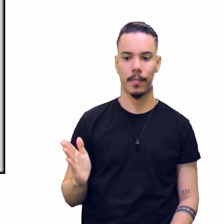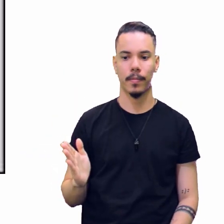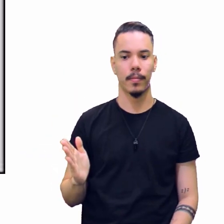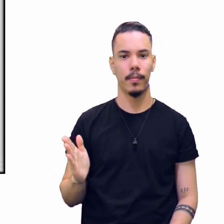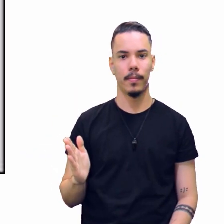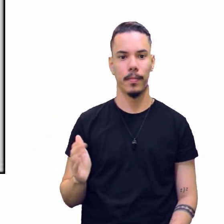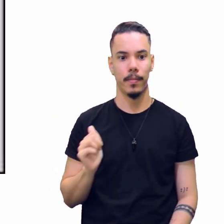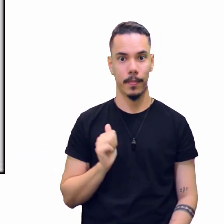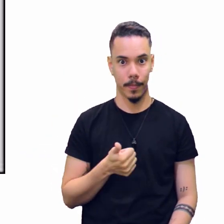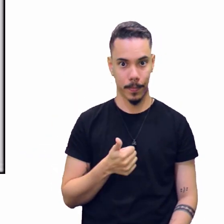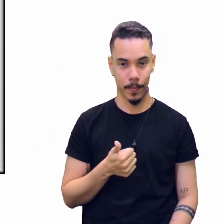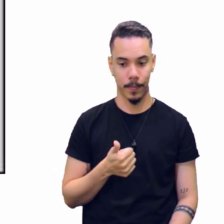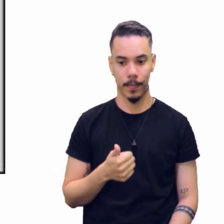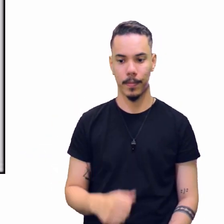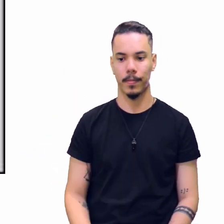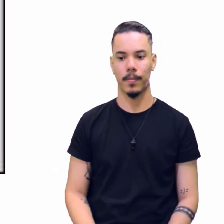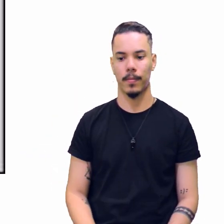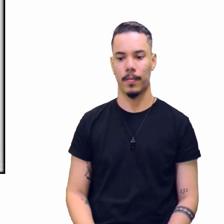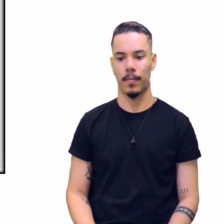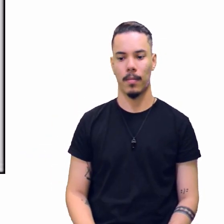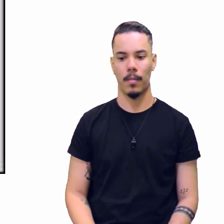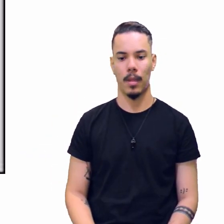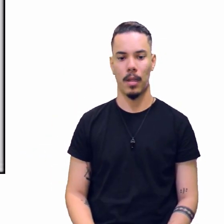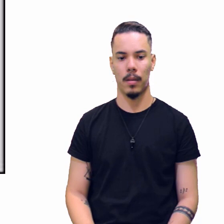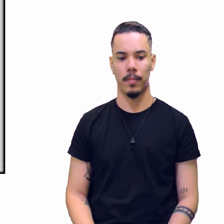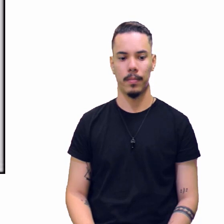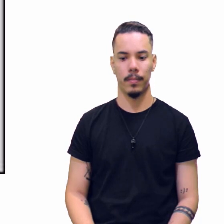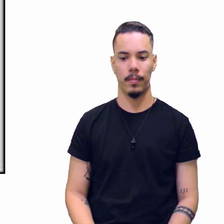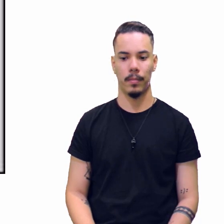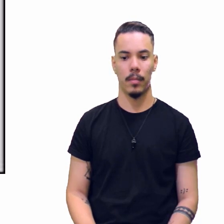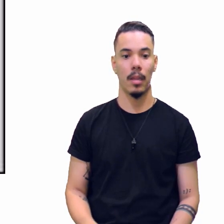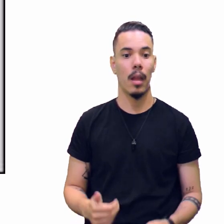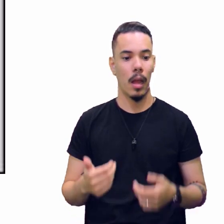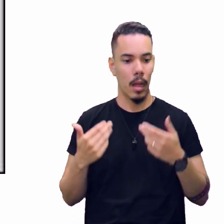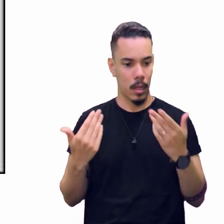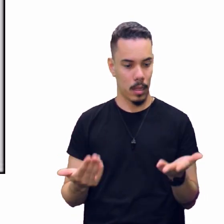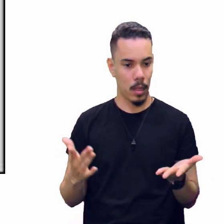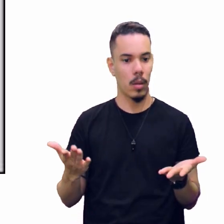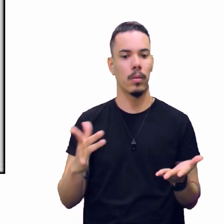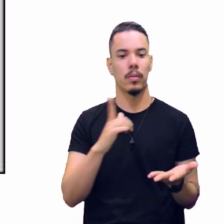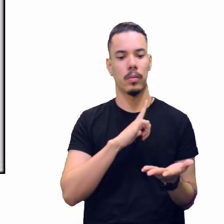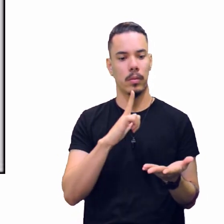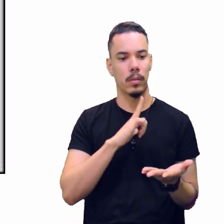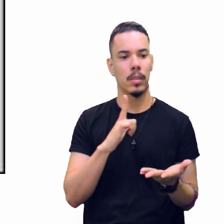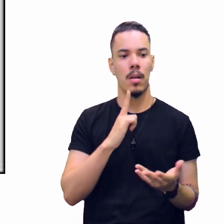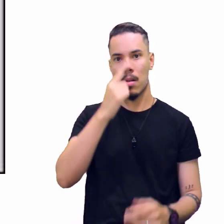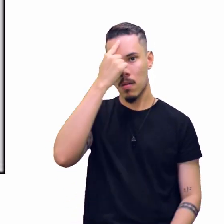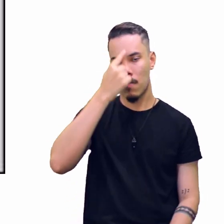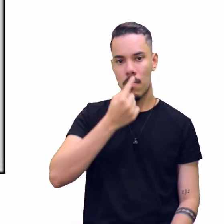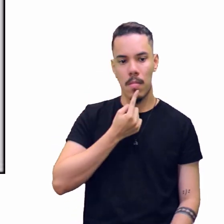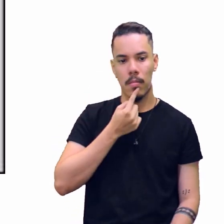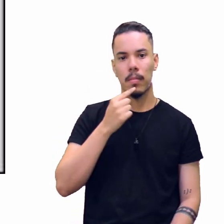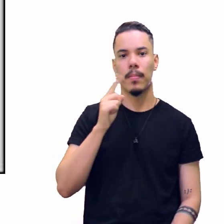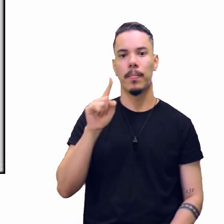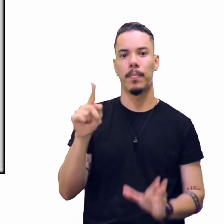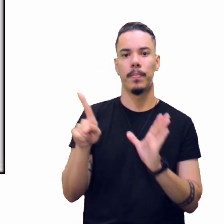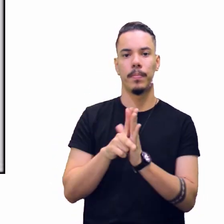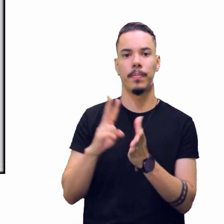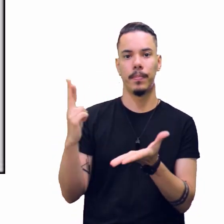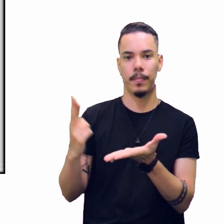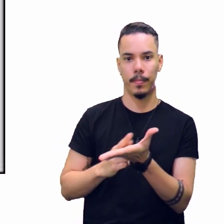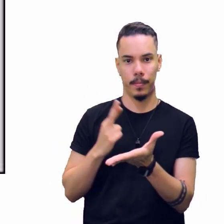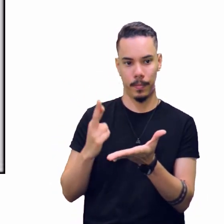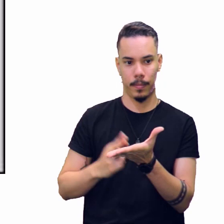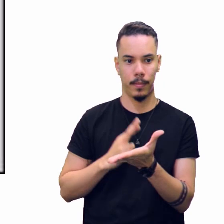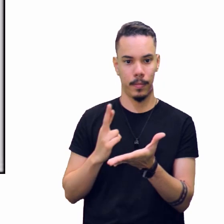Lembrando aí? Então, aqui, ó, um fragmento, né, essa imagem de uma revista que